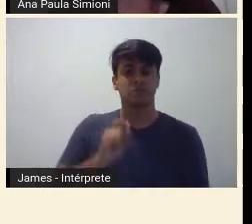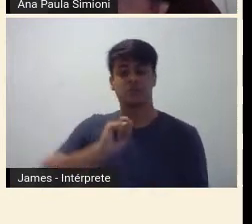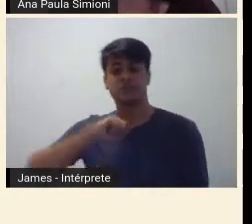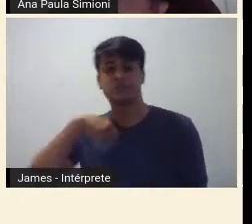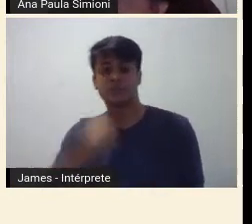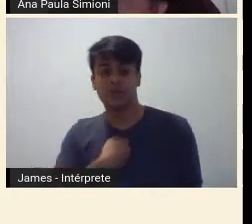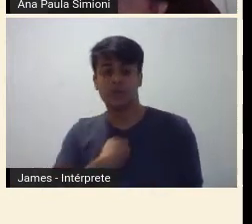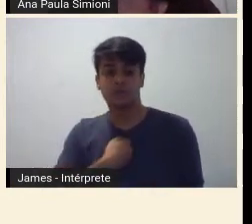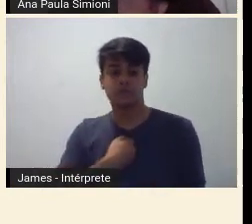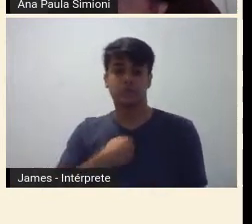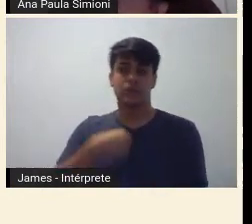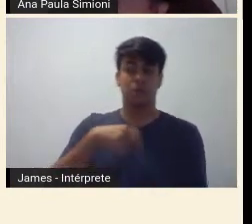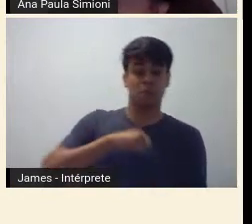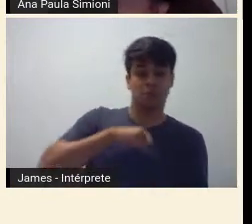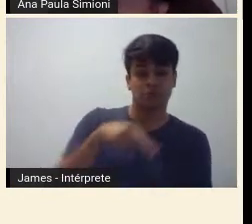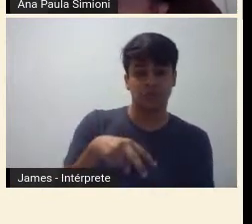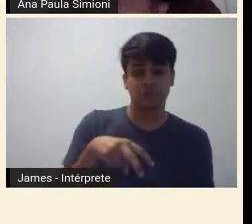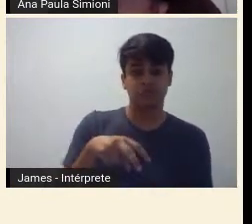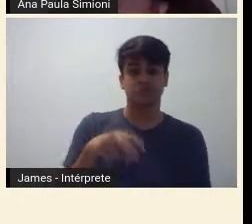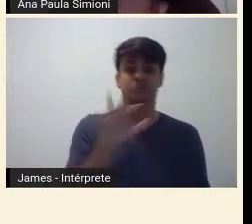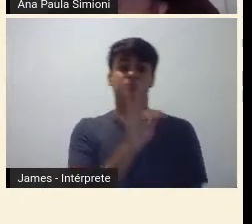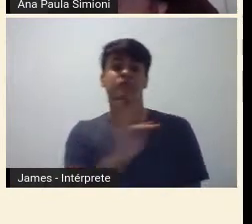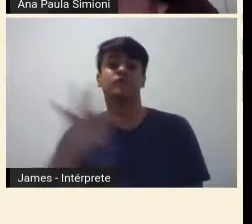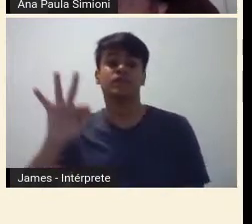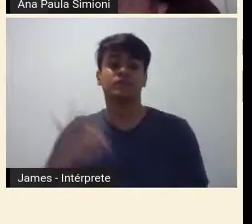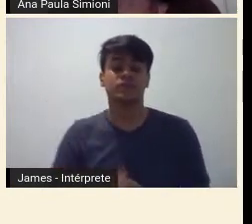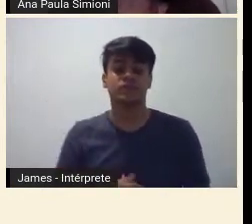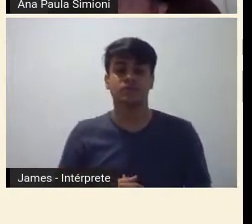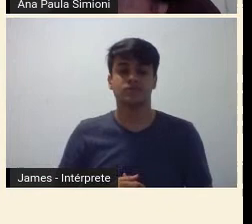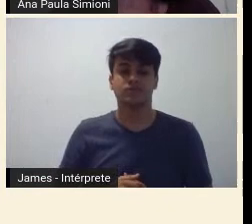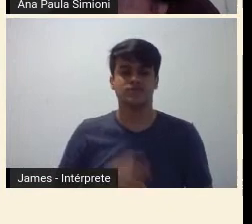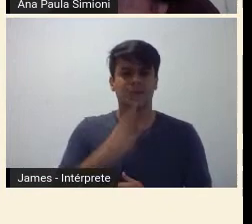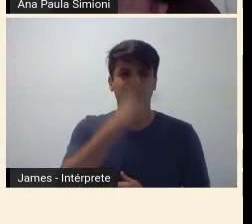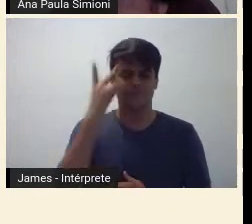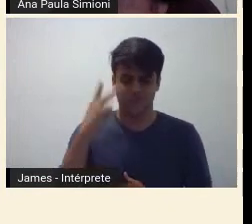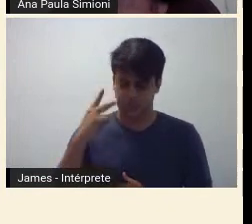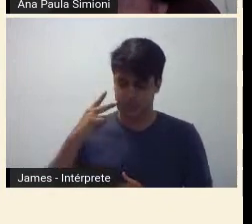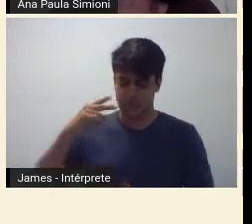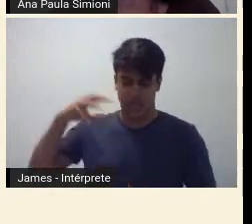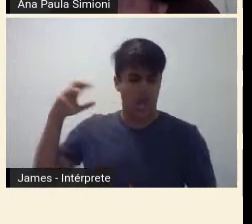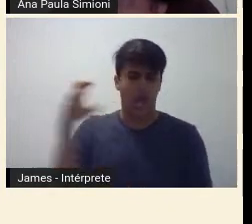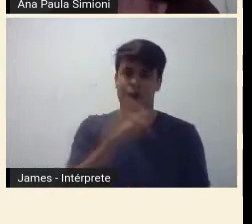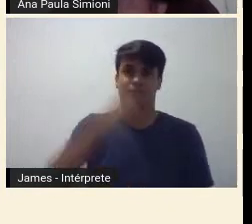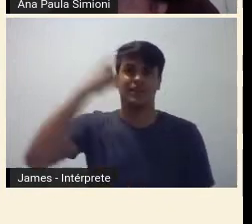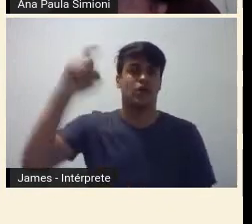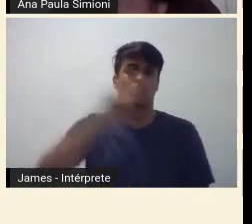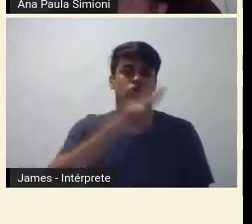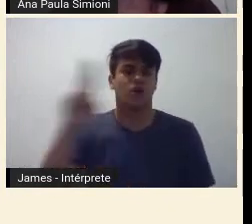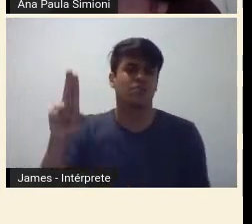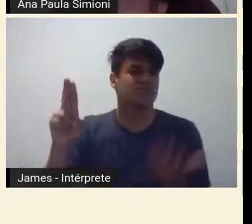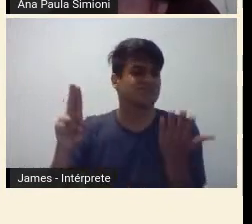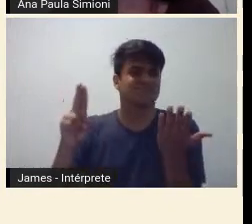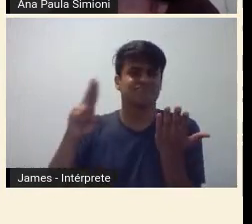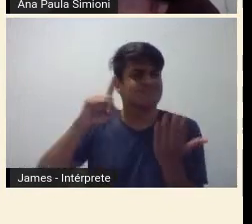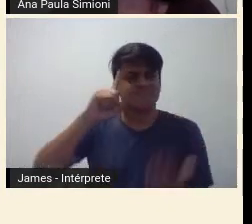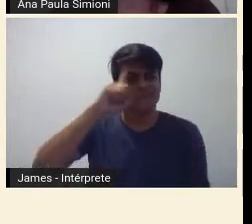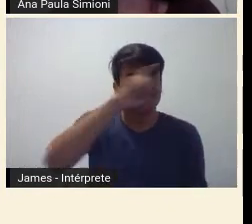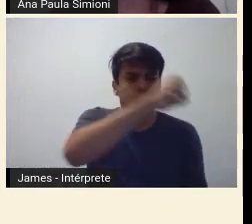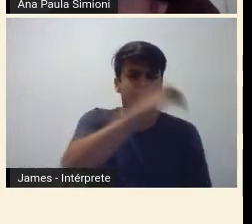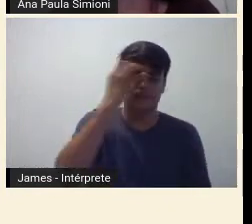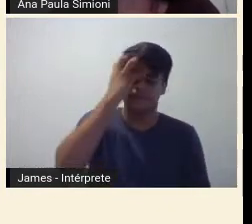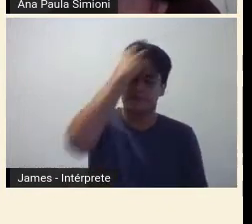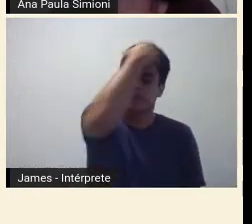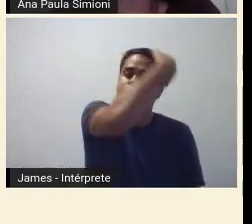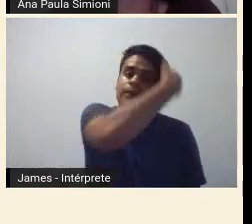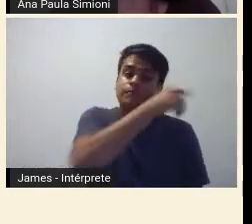francesa, o público teria uma certa dificuldade de rapidamente pensar no nome feminino. Então, eu queria começar pontuando isso,